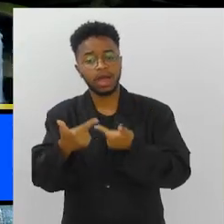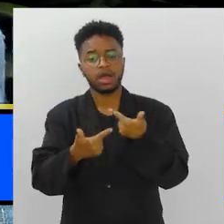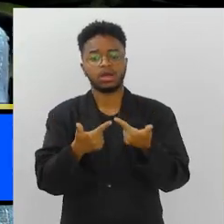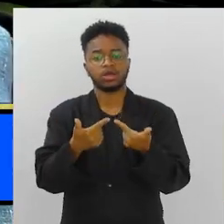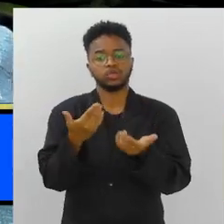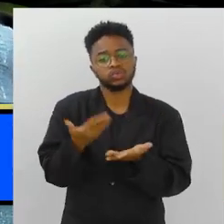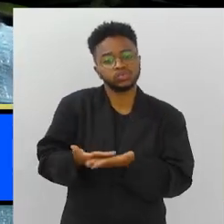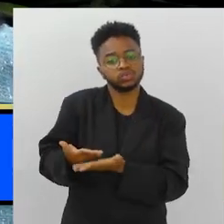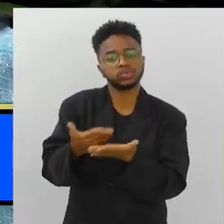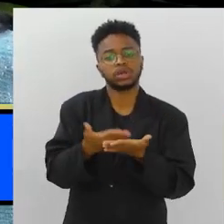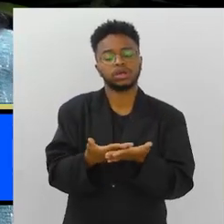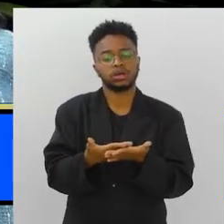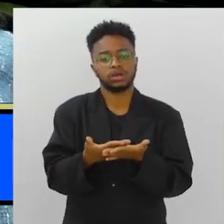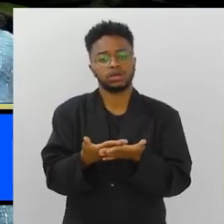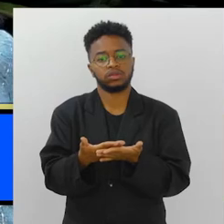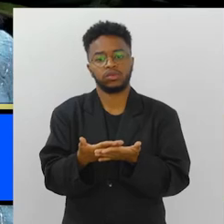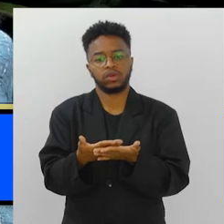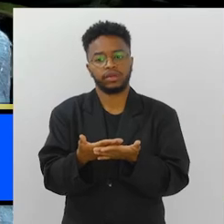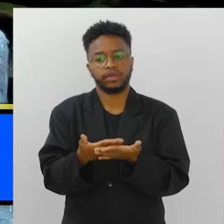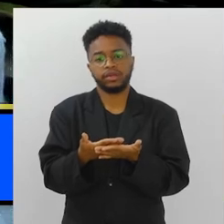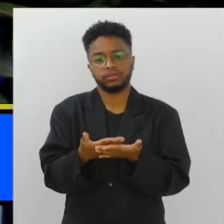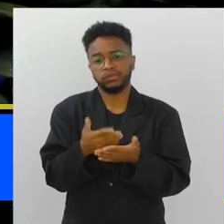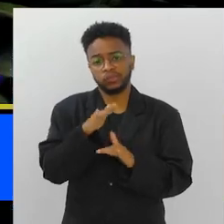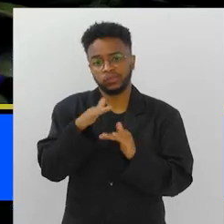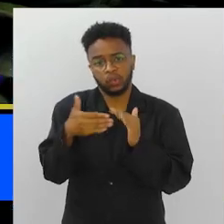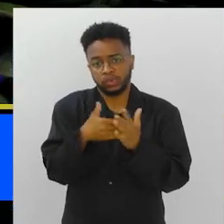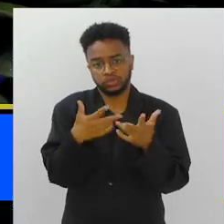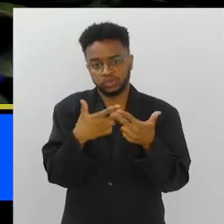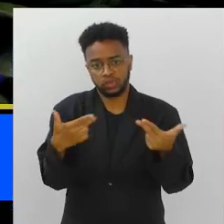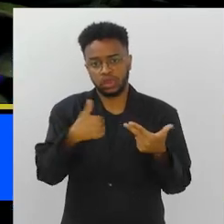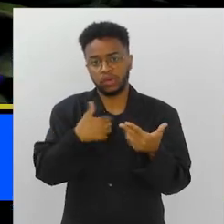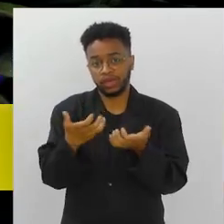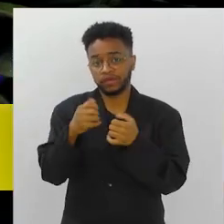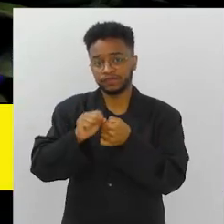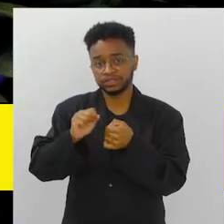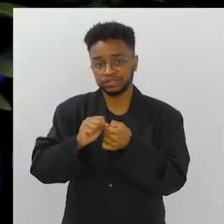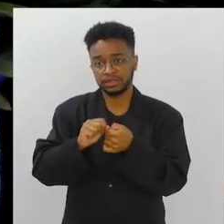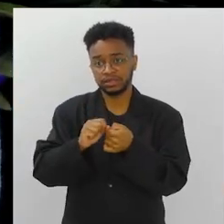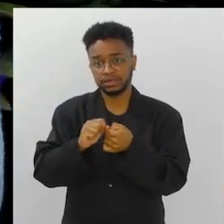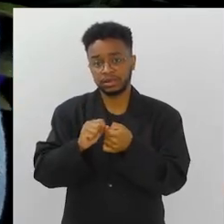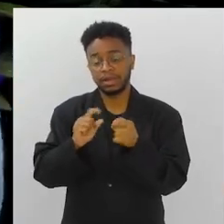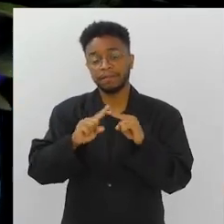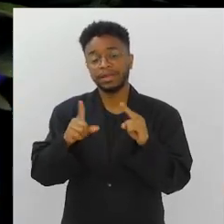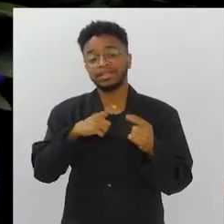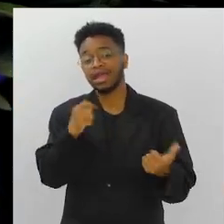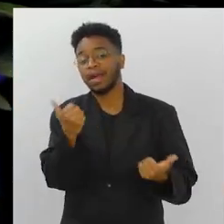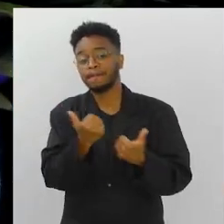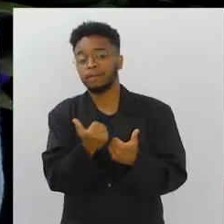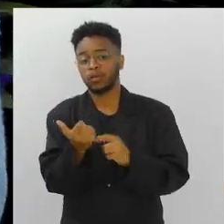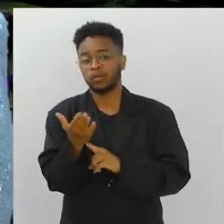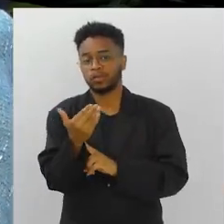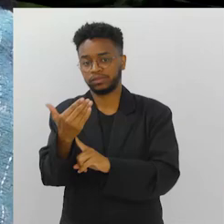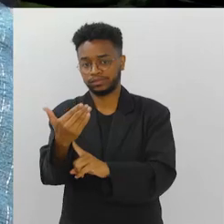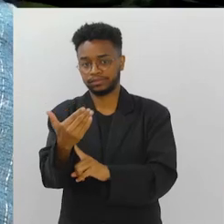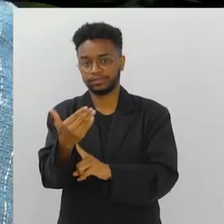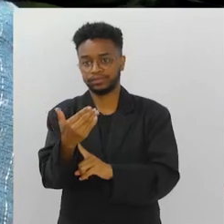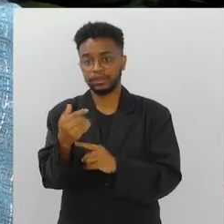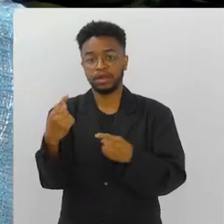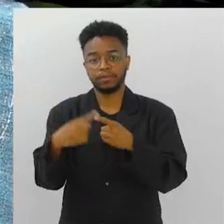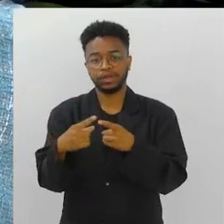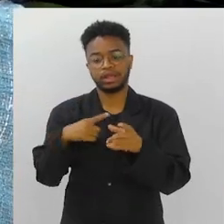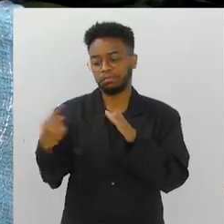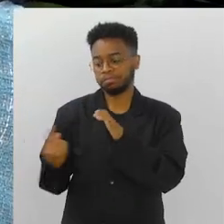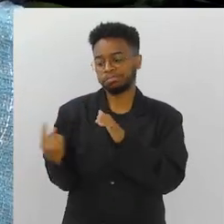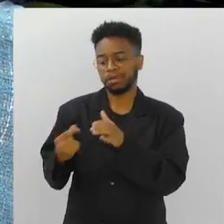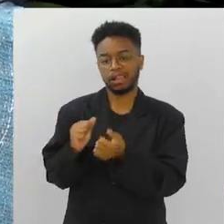trabalhando, estudando, fazendo tudo o que quero fazer como apoio ao auxílio da tecnologia.